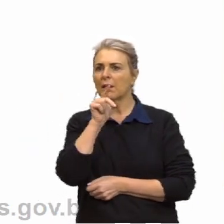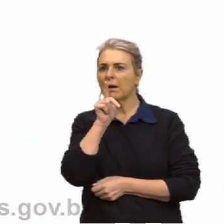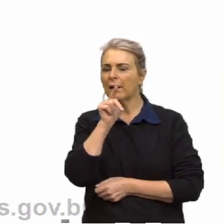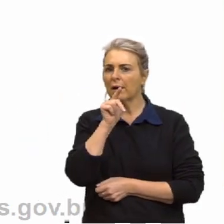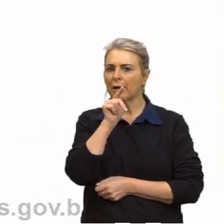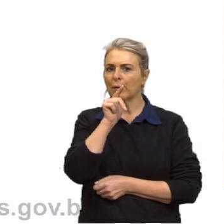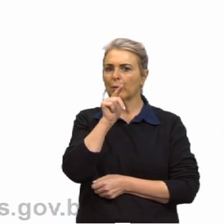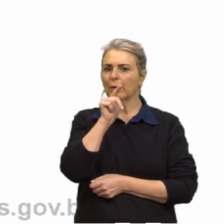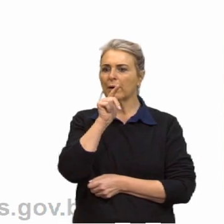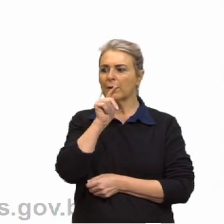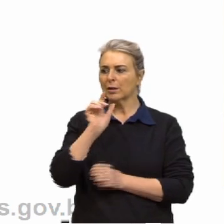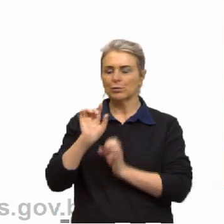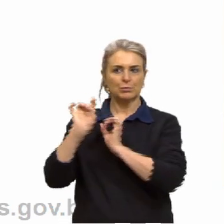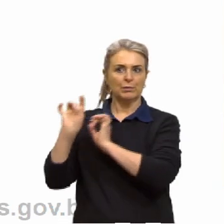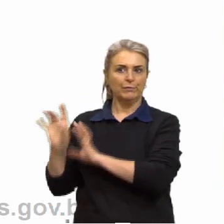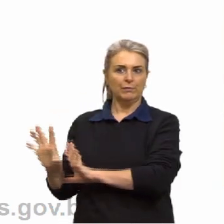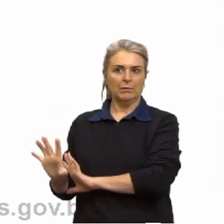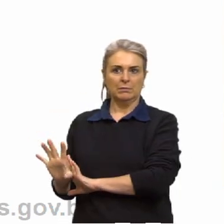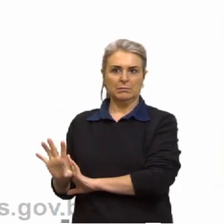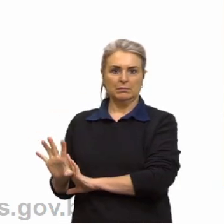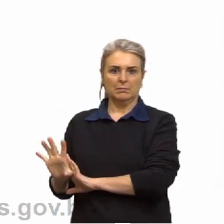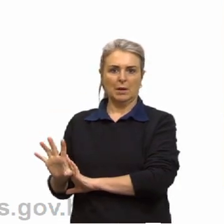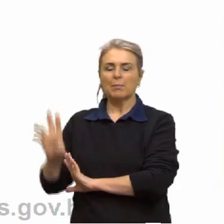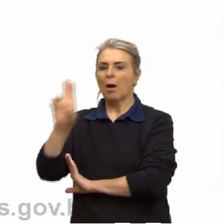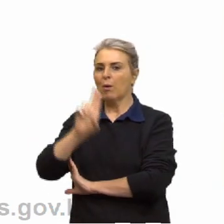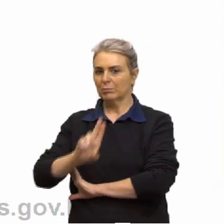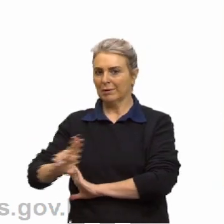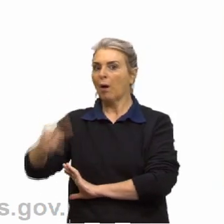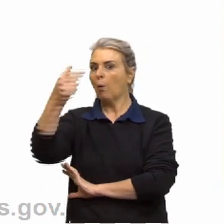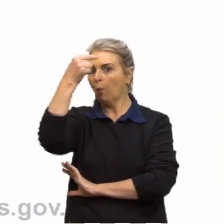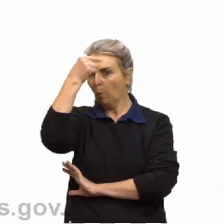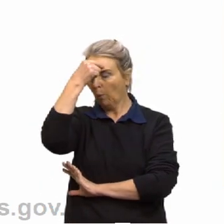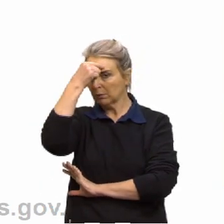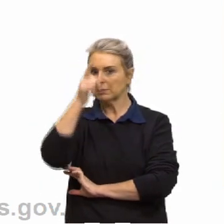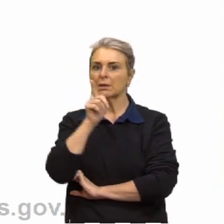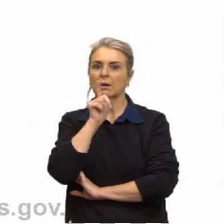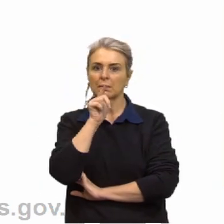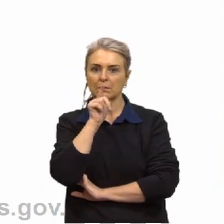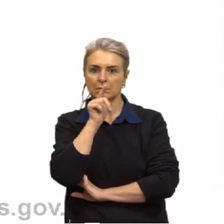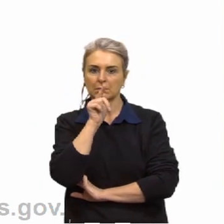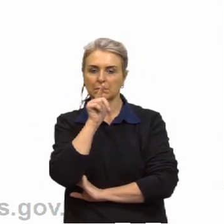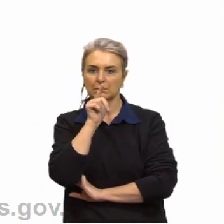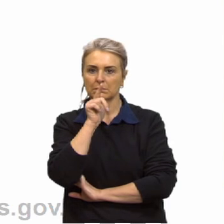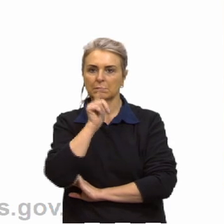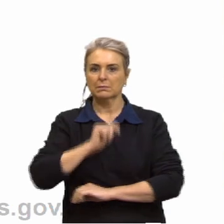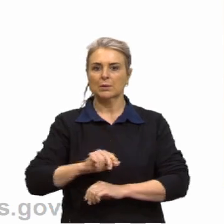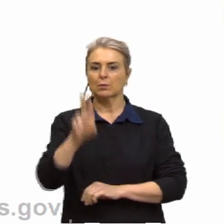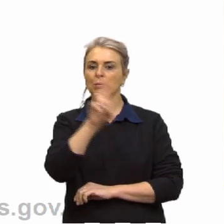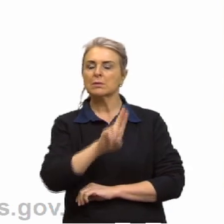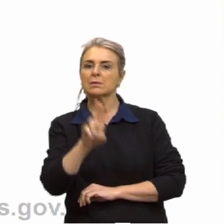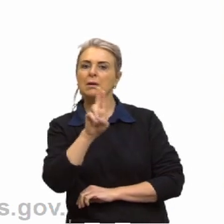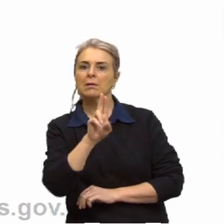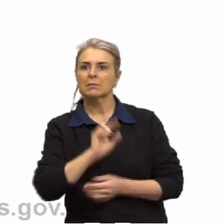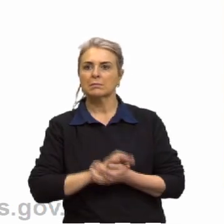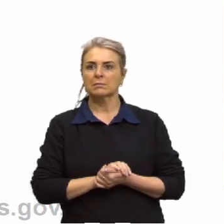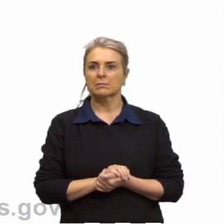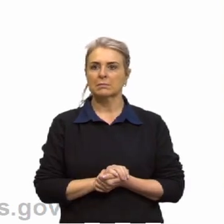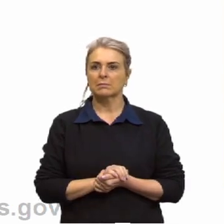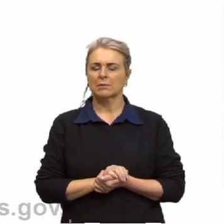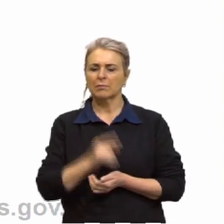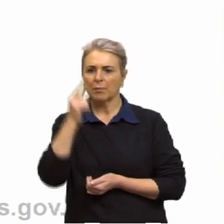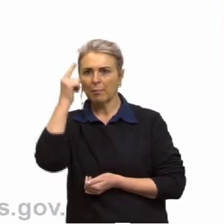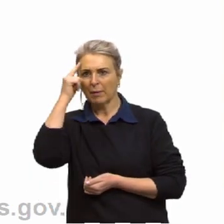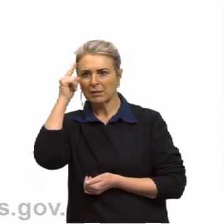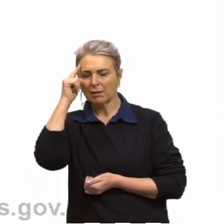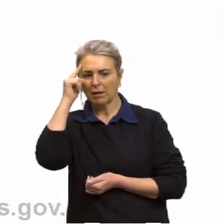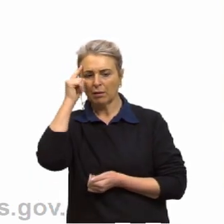desperdício, que eu espero que vocês façam na casa de vocês, tá, porque é importante. Utilizamos. Se a gente fosse pensar em